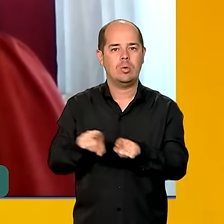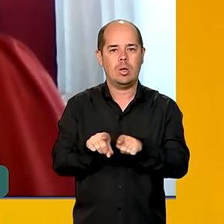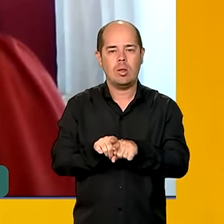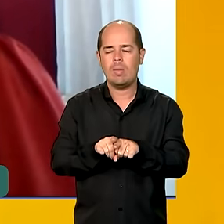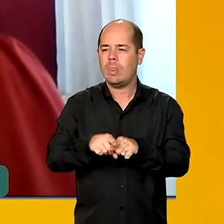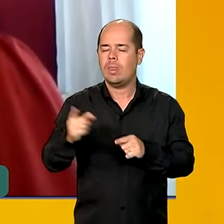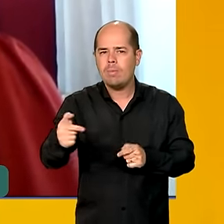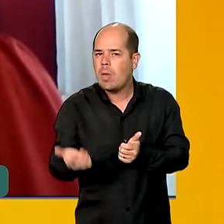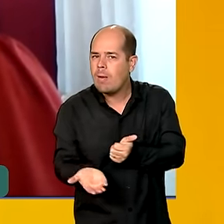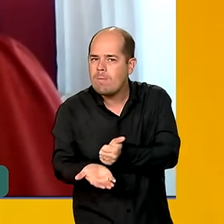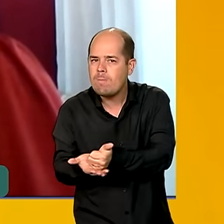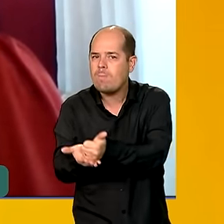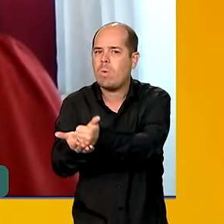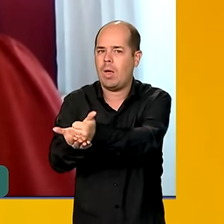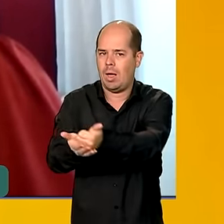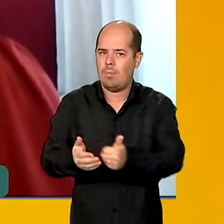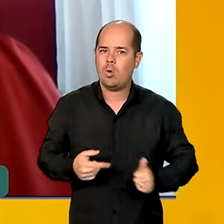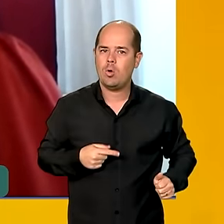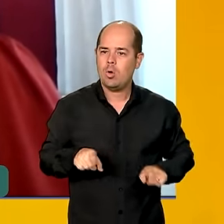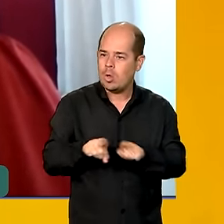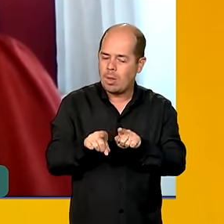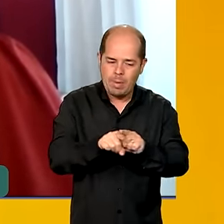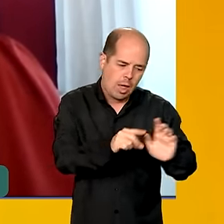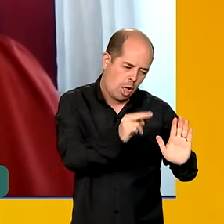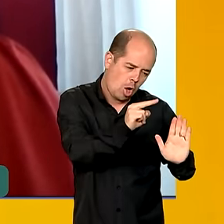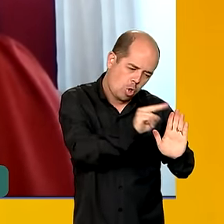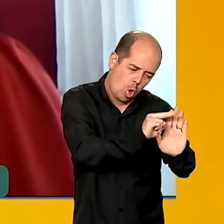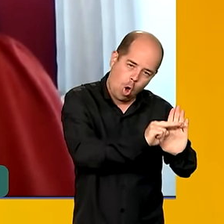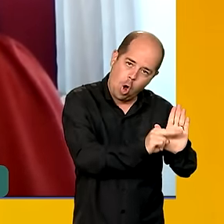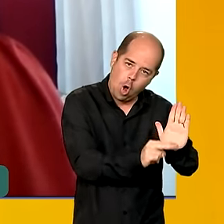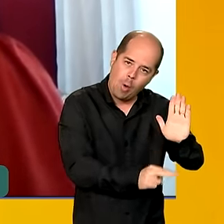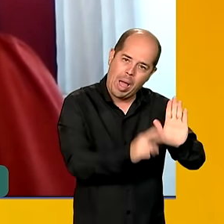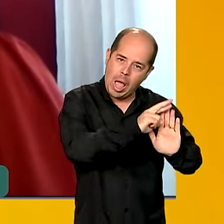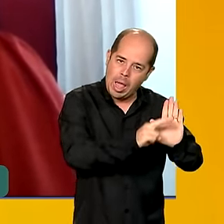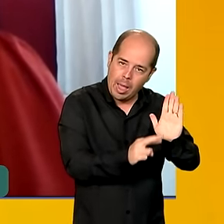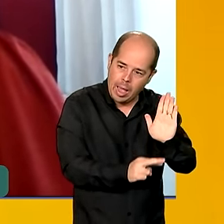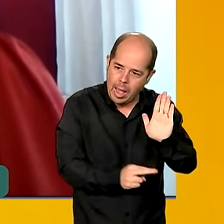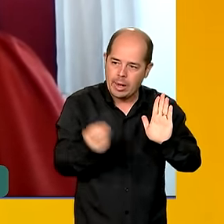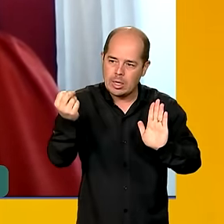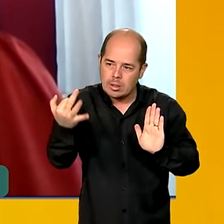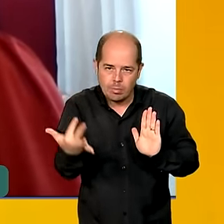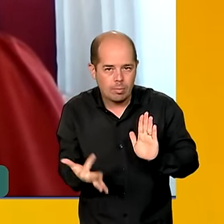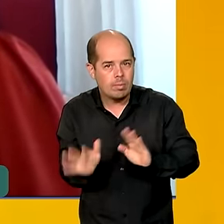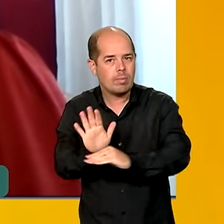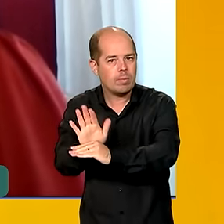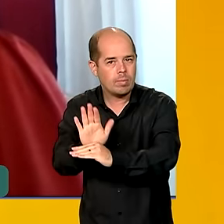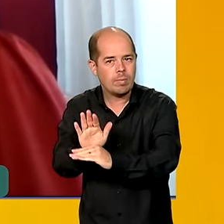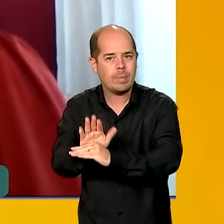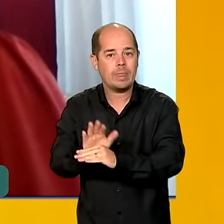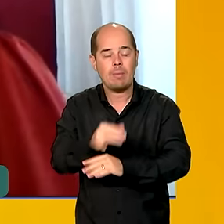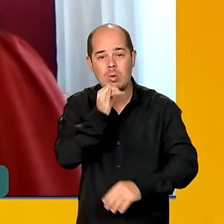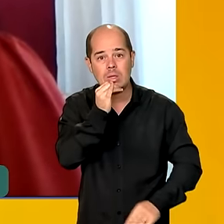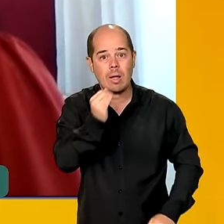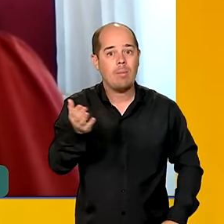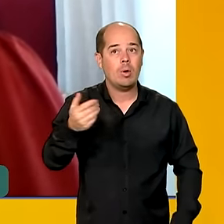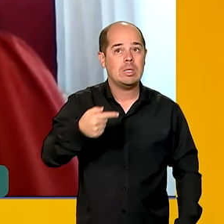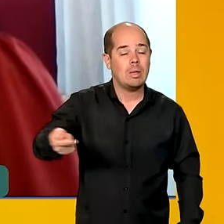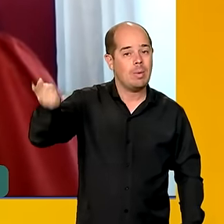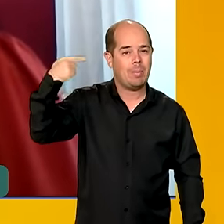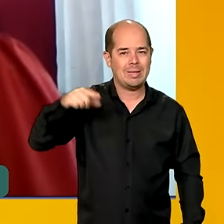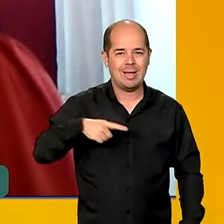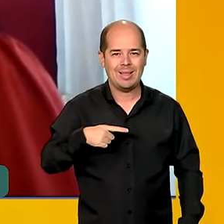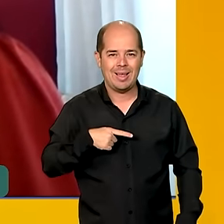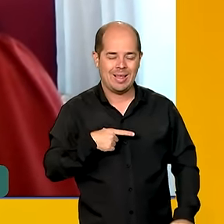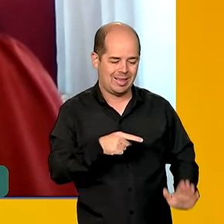elaboração desses atos normativos. Outro ato muito importante da semana passada foi o ato que possibilitou o